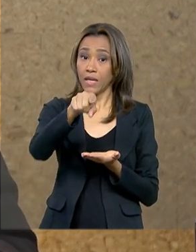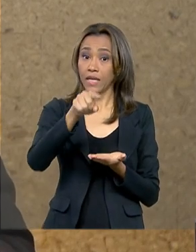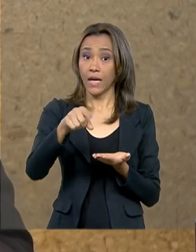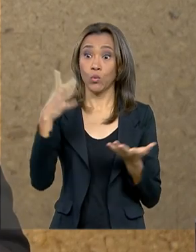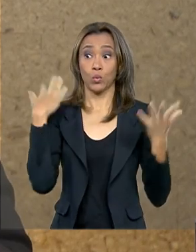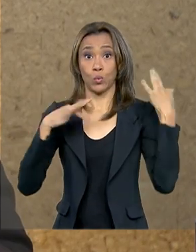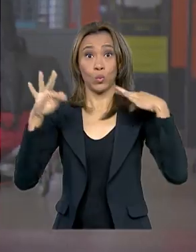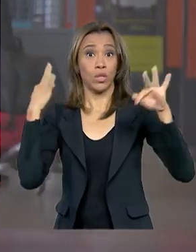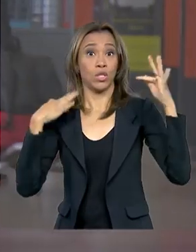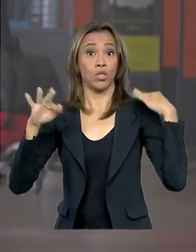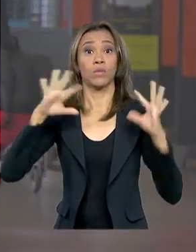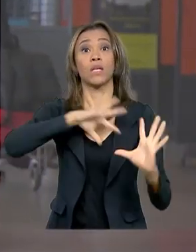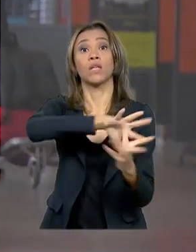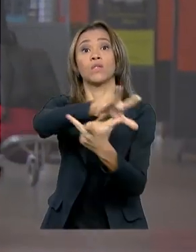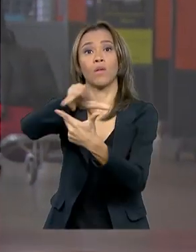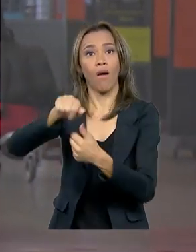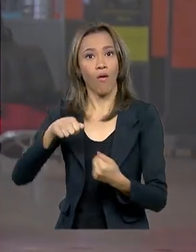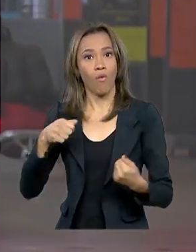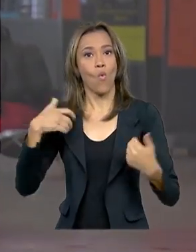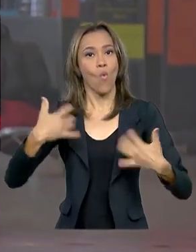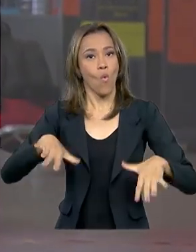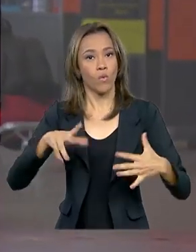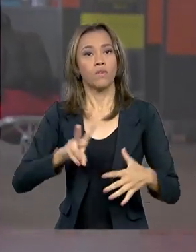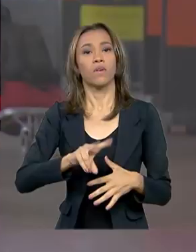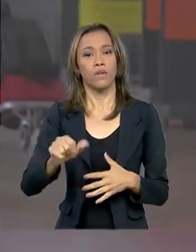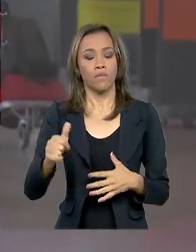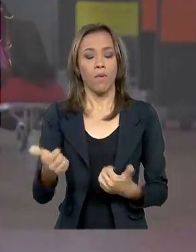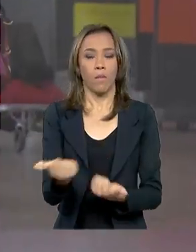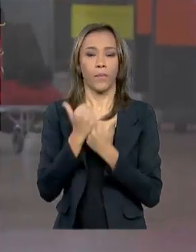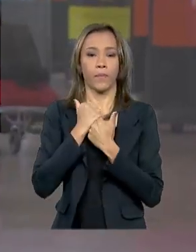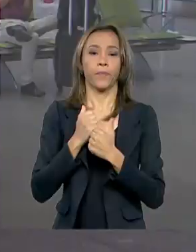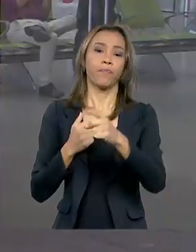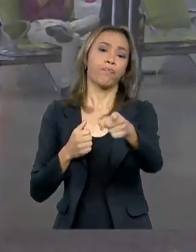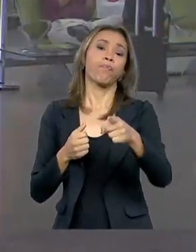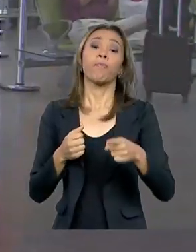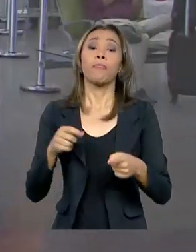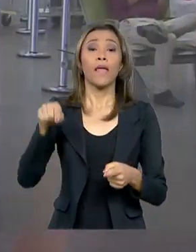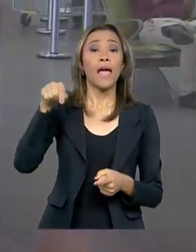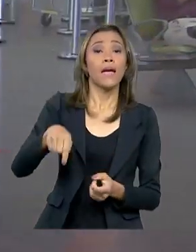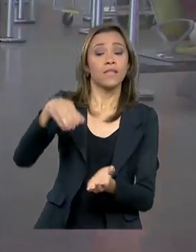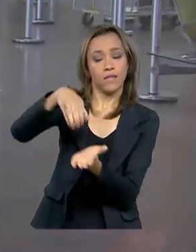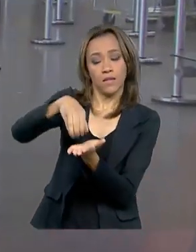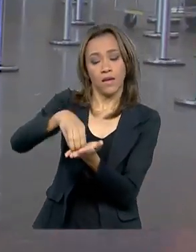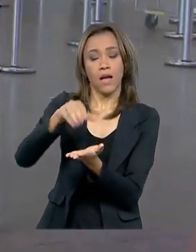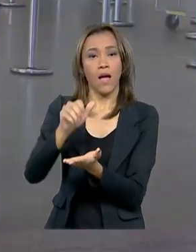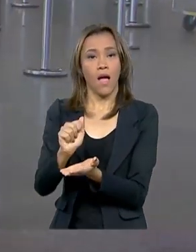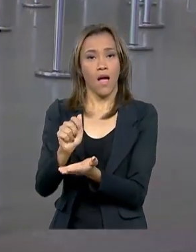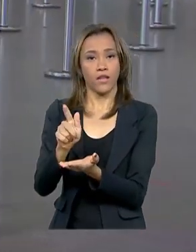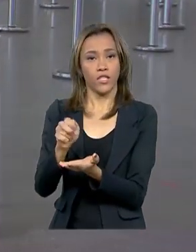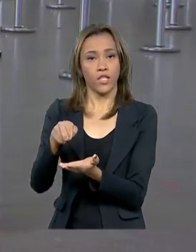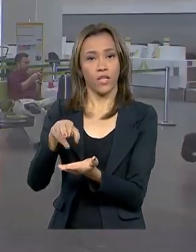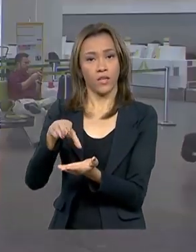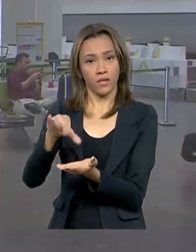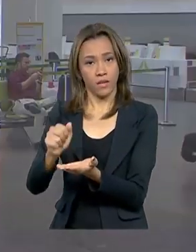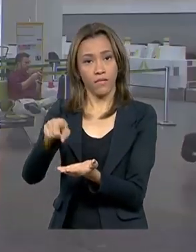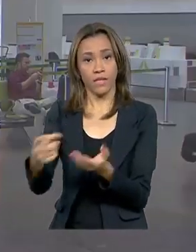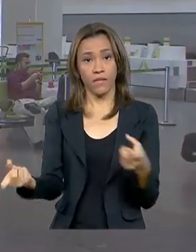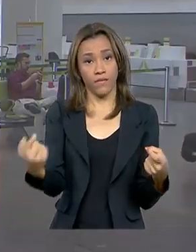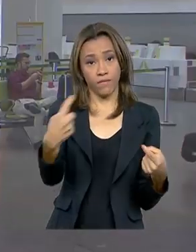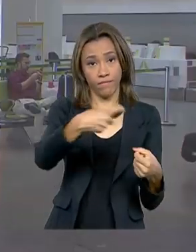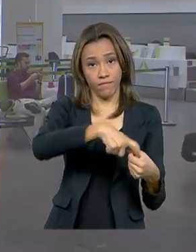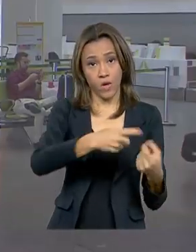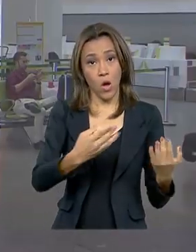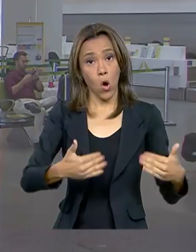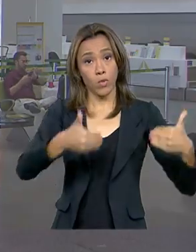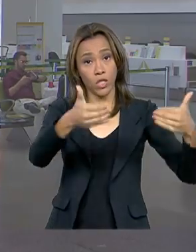pelo turismo internacional. A nova agência brasileira de promoção internacional do turismo será subordinada ao Ministério do Turismo, mas terá